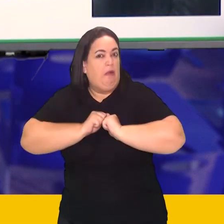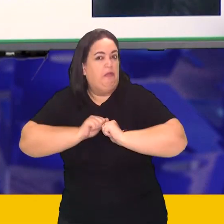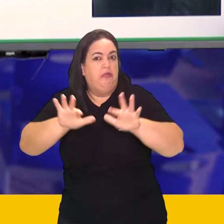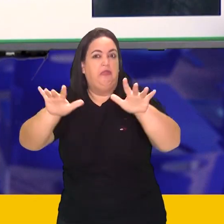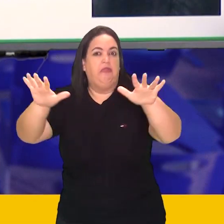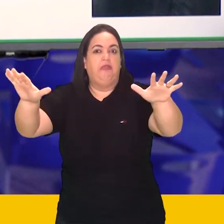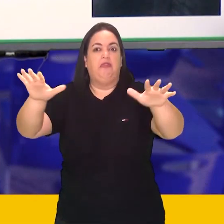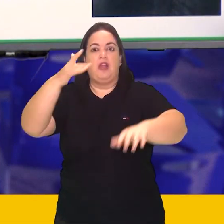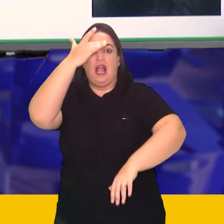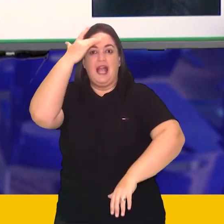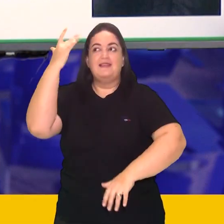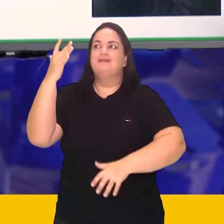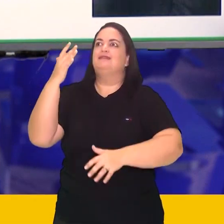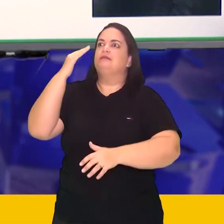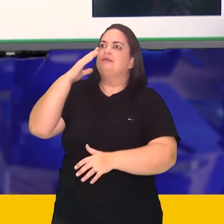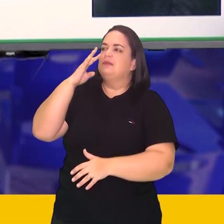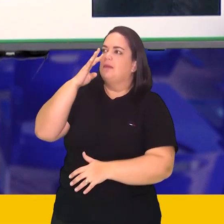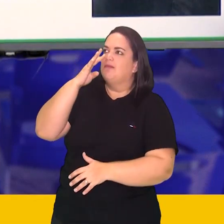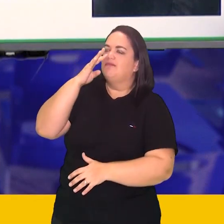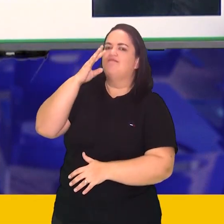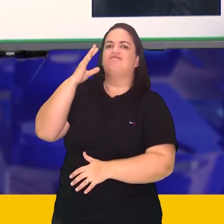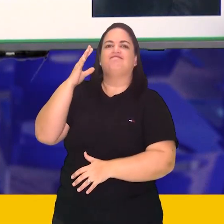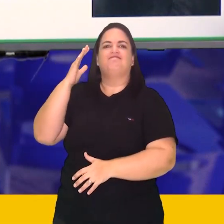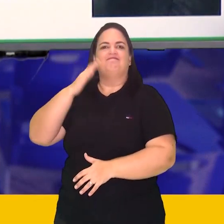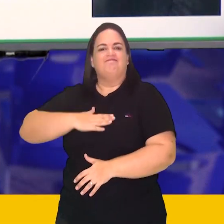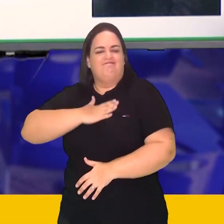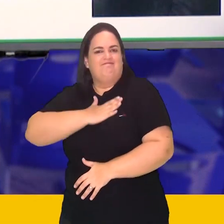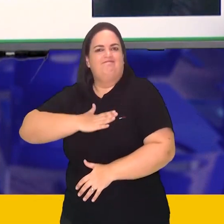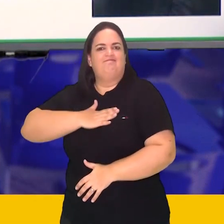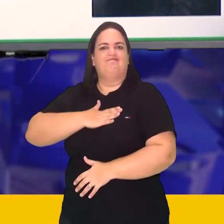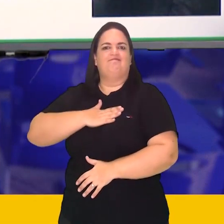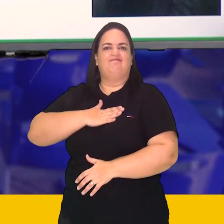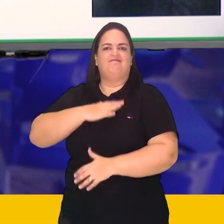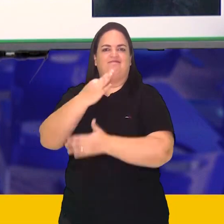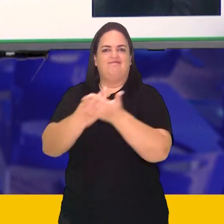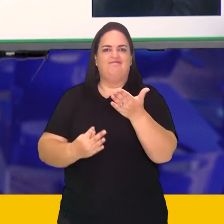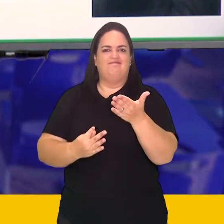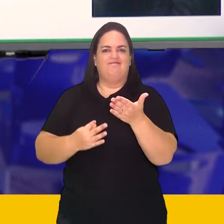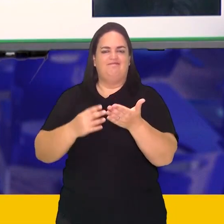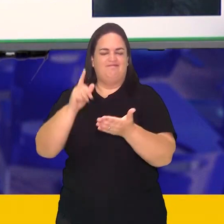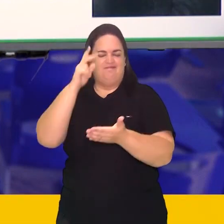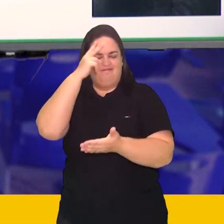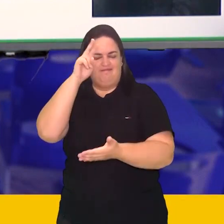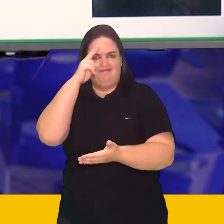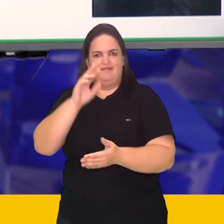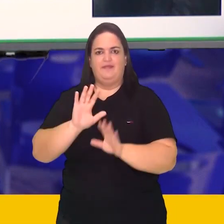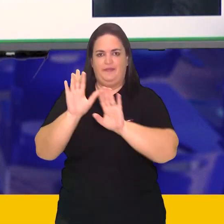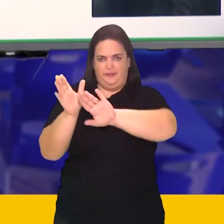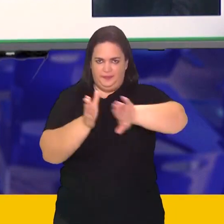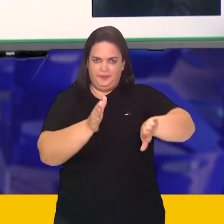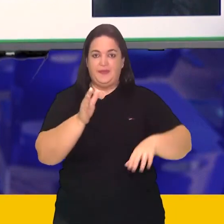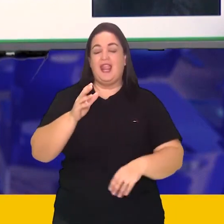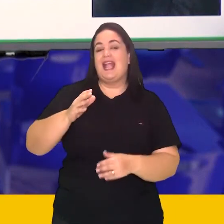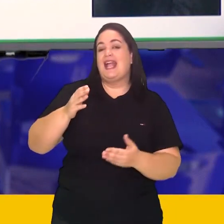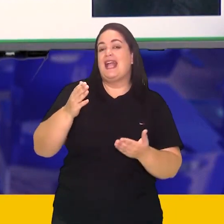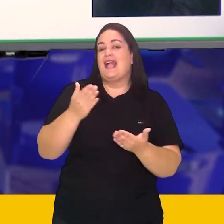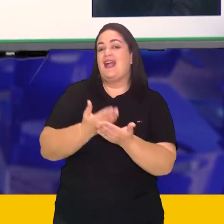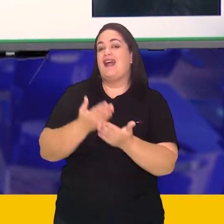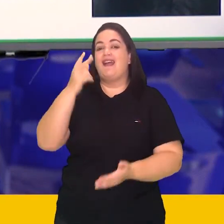enquanto ainda ela estava viva. Bom, nessa história A Mulher de Vermelho, só para que você